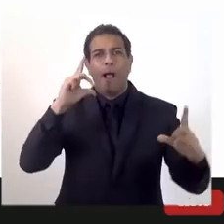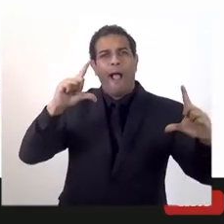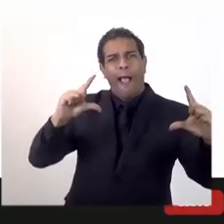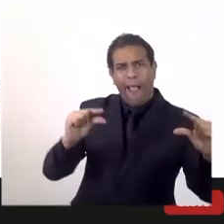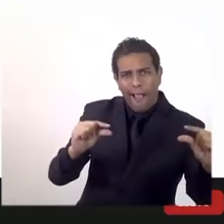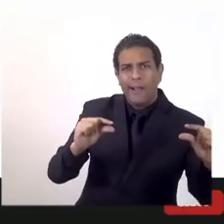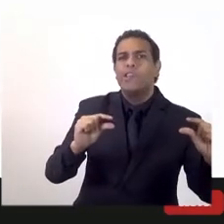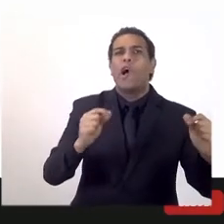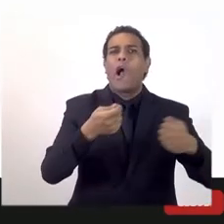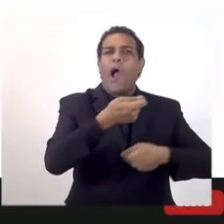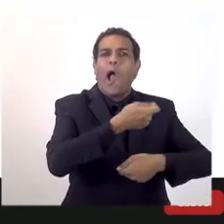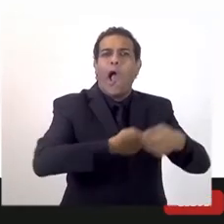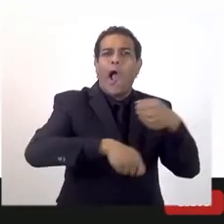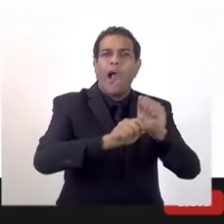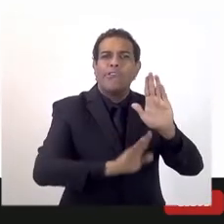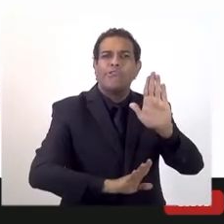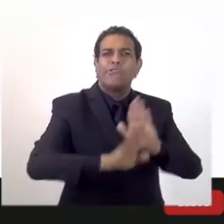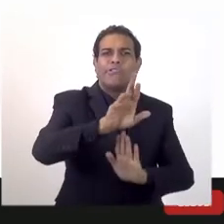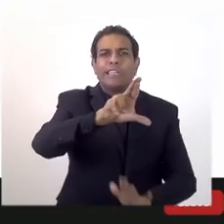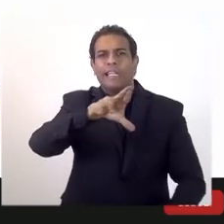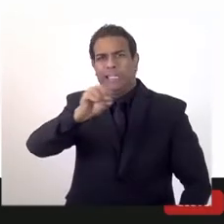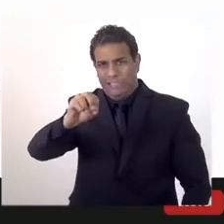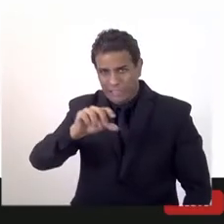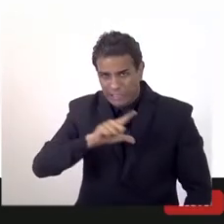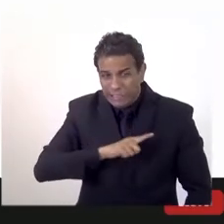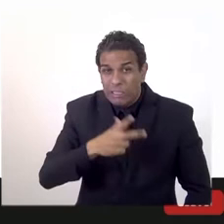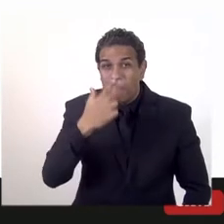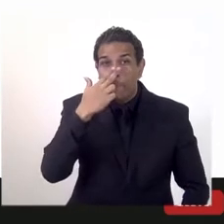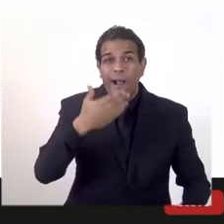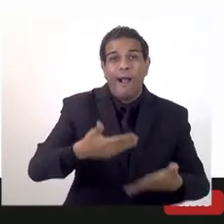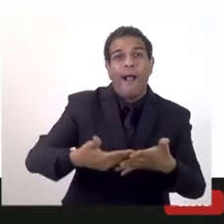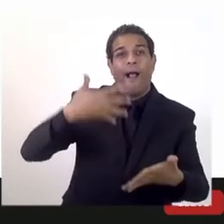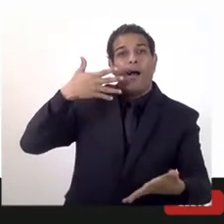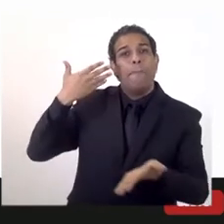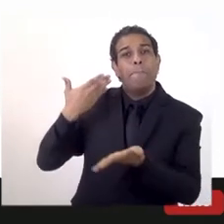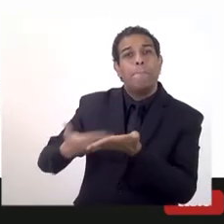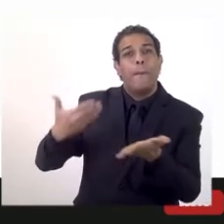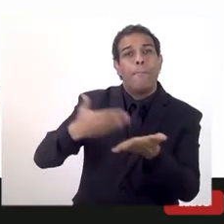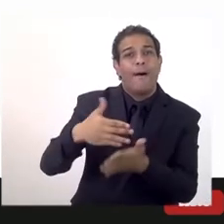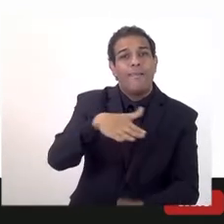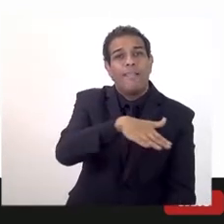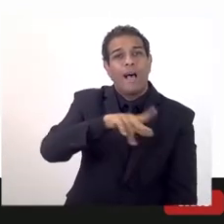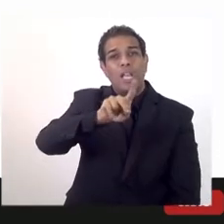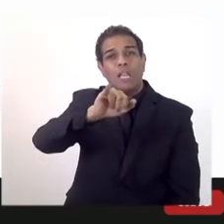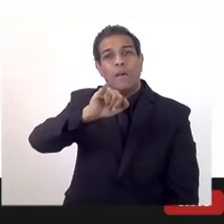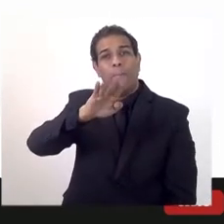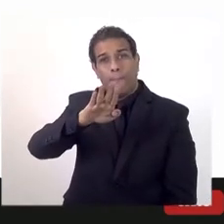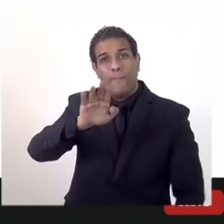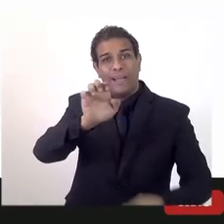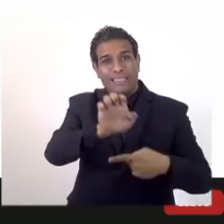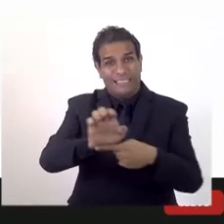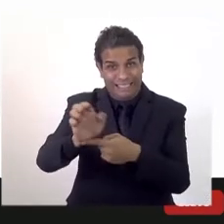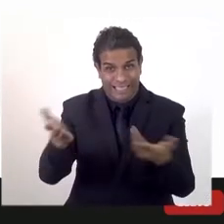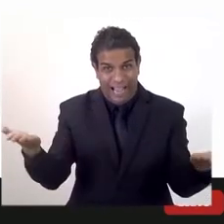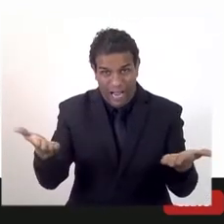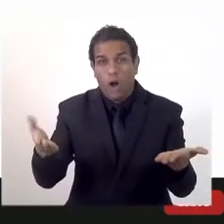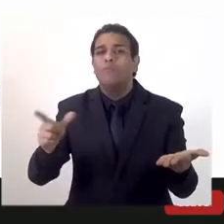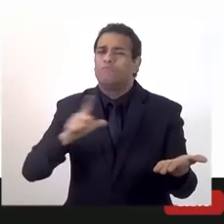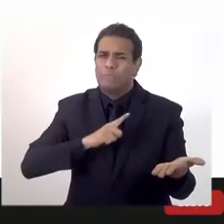federação, que apresentou maior perda de participação no PIB estadual, então a gente tem uma crise estadual.